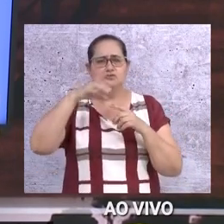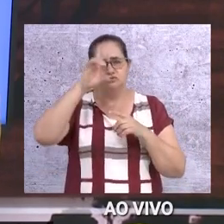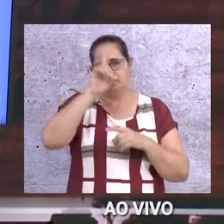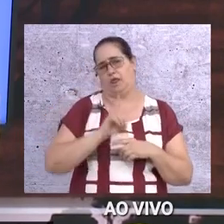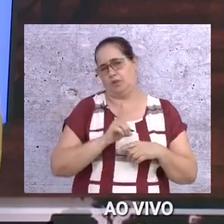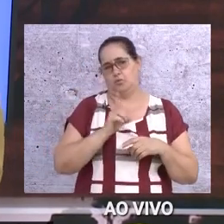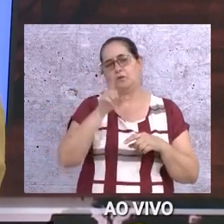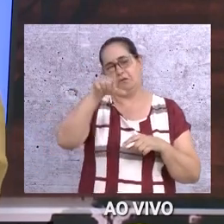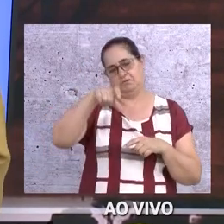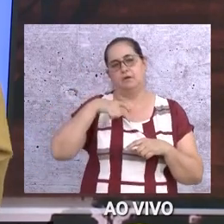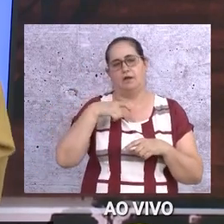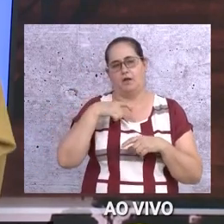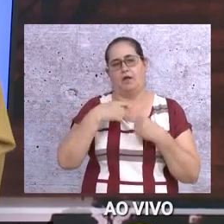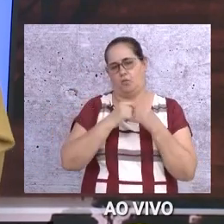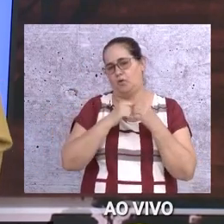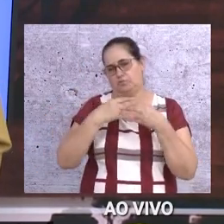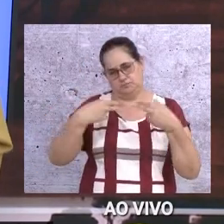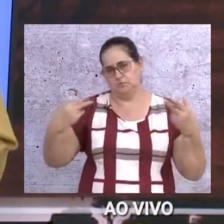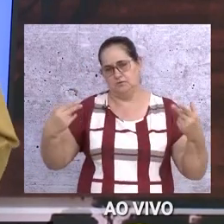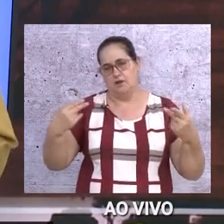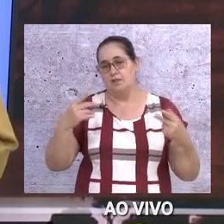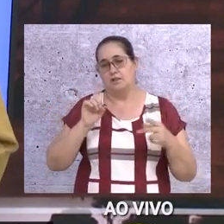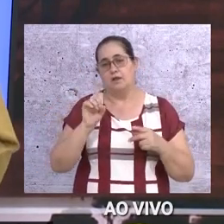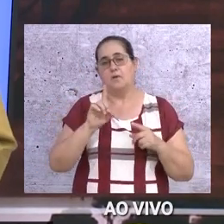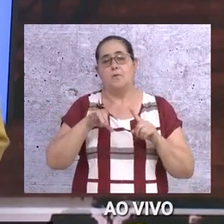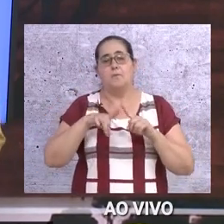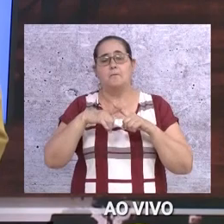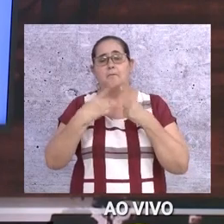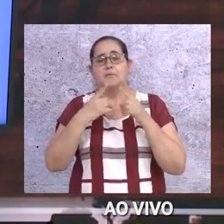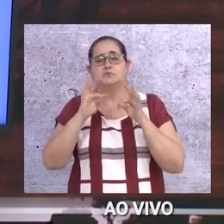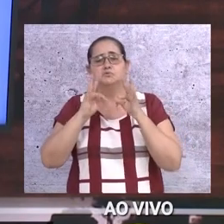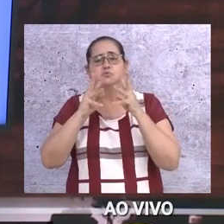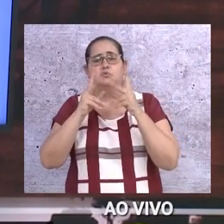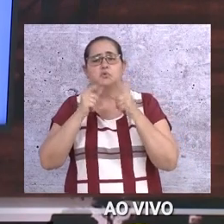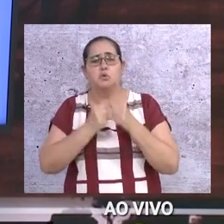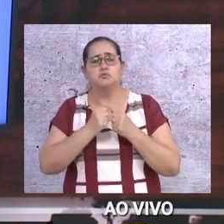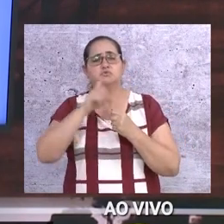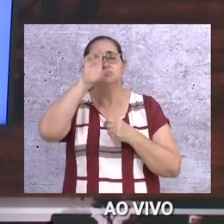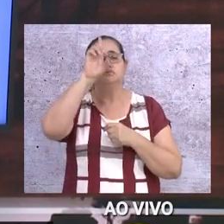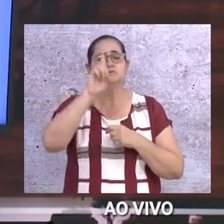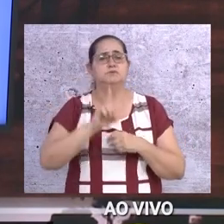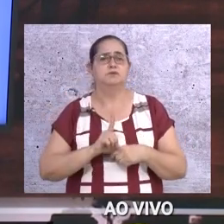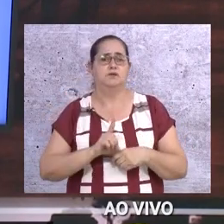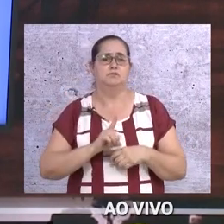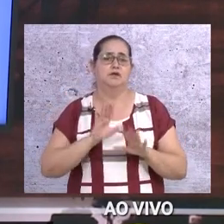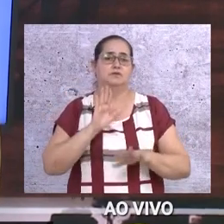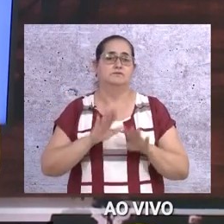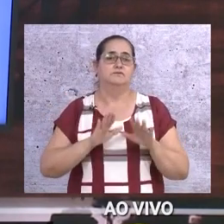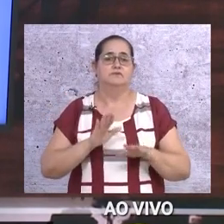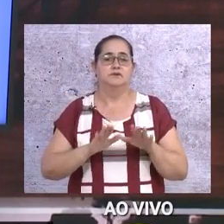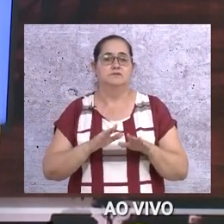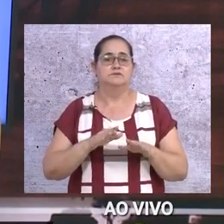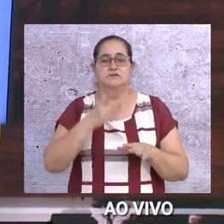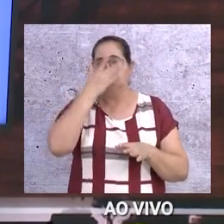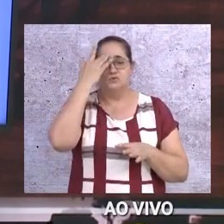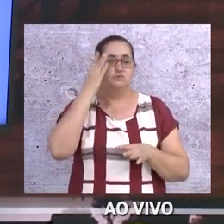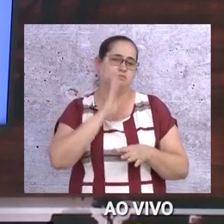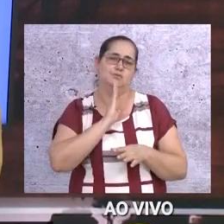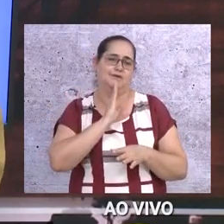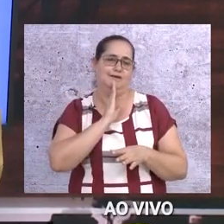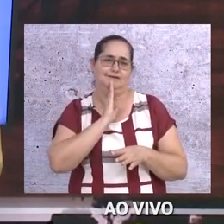que as pessoas com deficiência têm direito, mas a todos os outros direitos que muitas vezes ela não reconhece